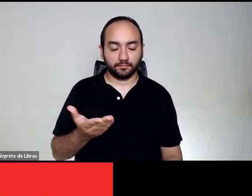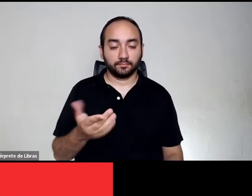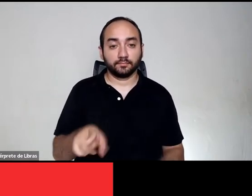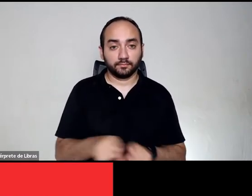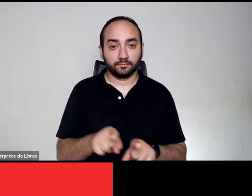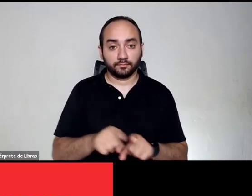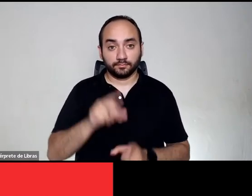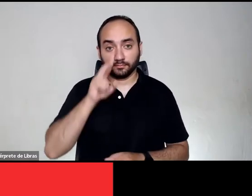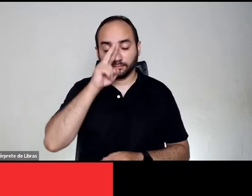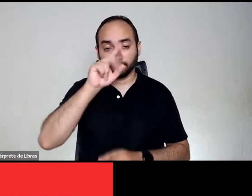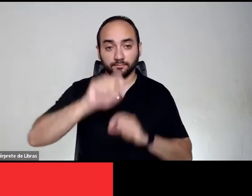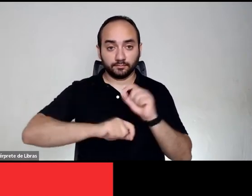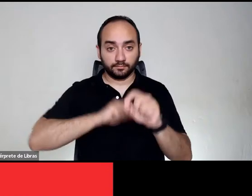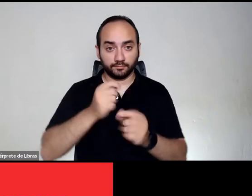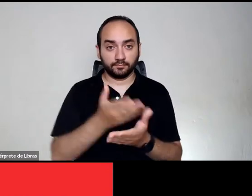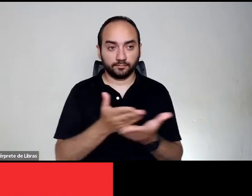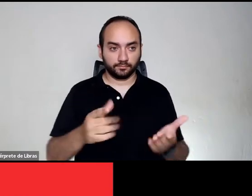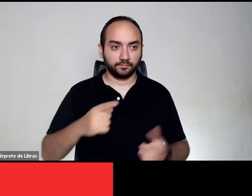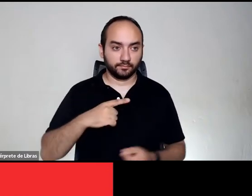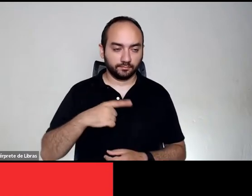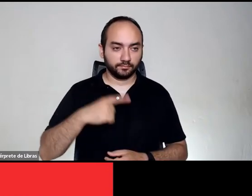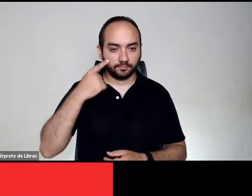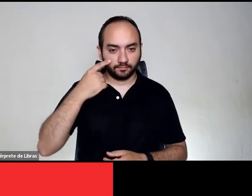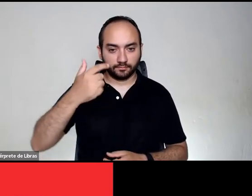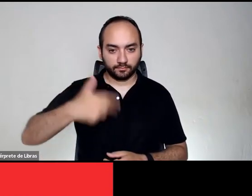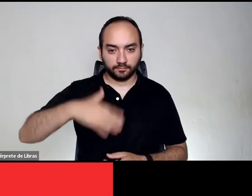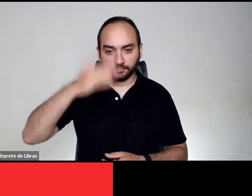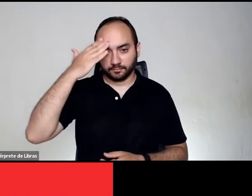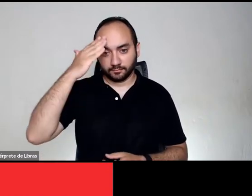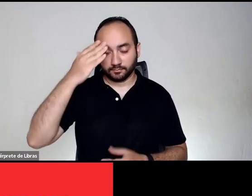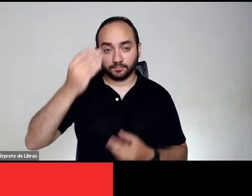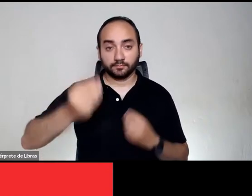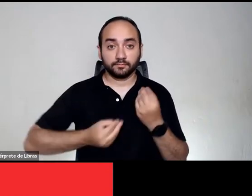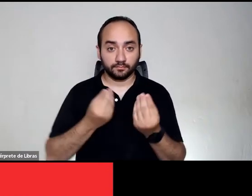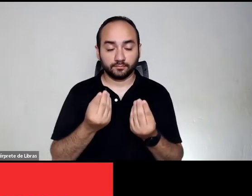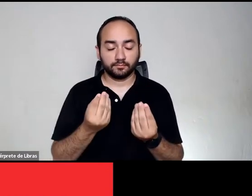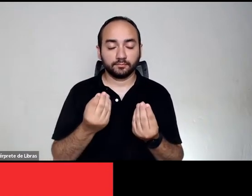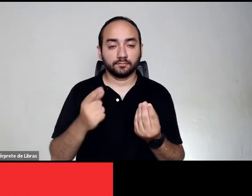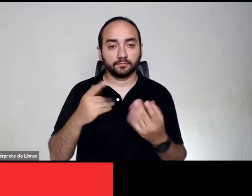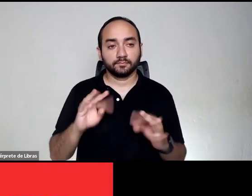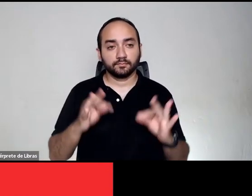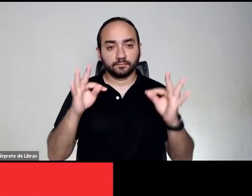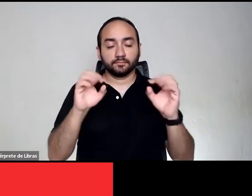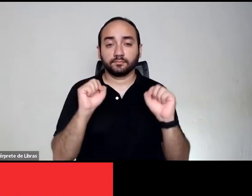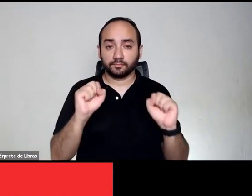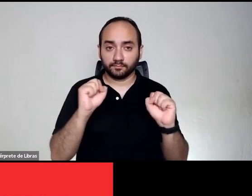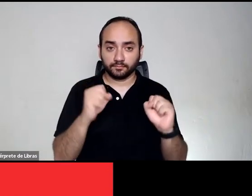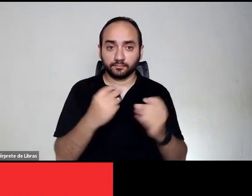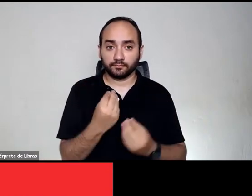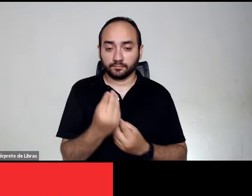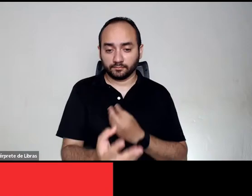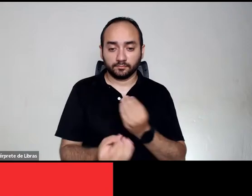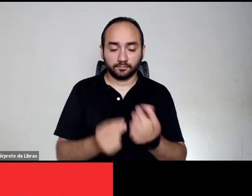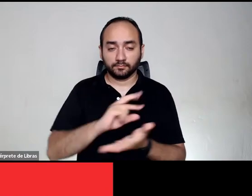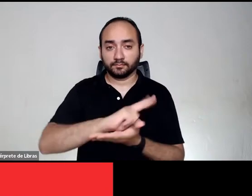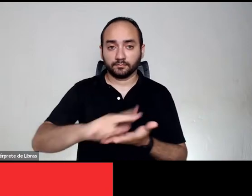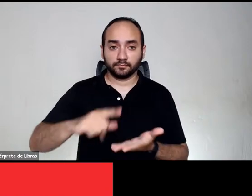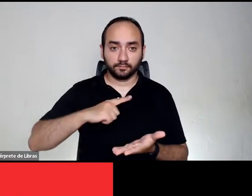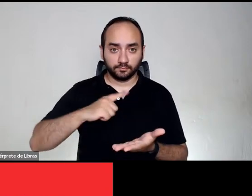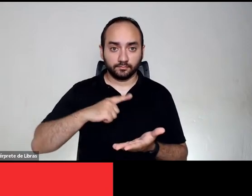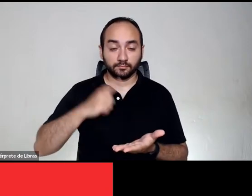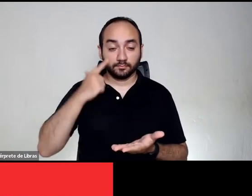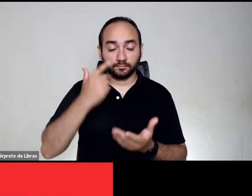no fortalecimento de nossas comunidades na busca do entender como tecnologias podem contribuir para um lazer